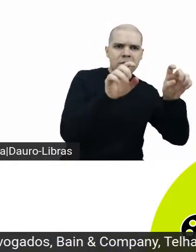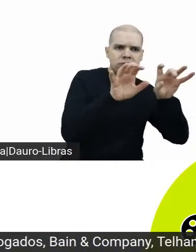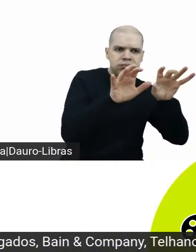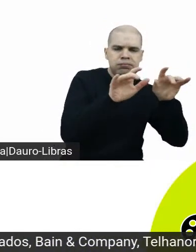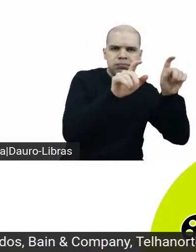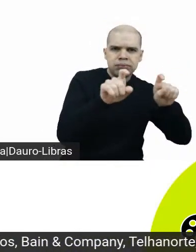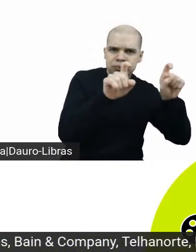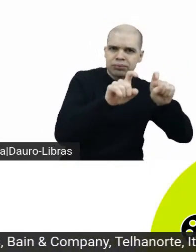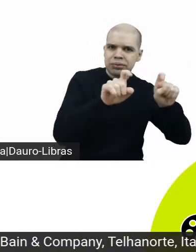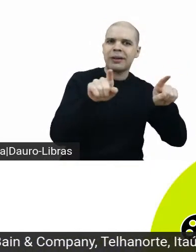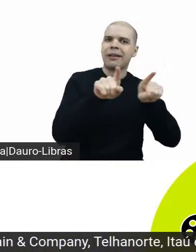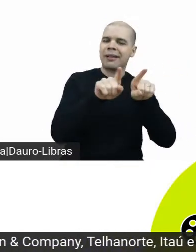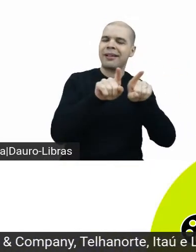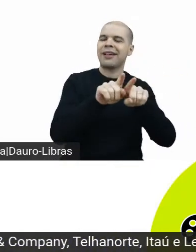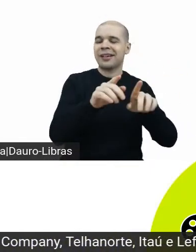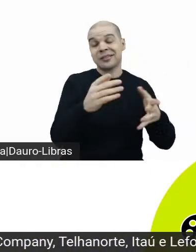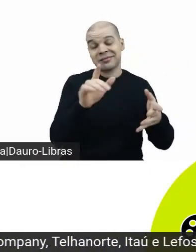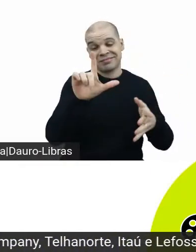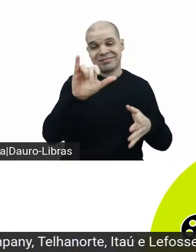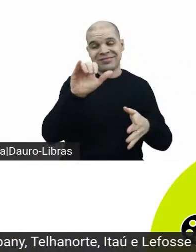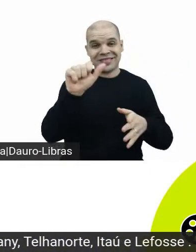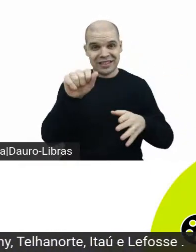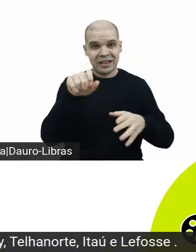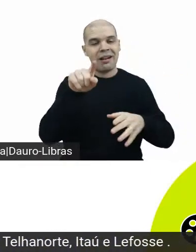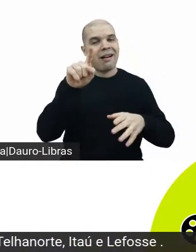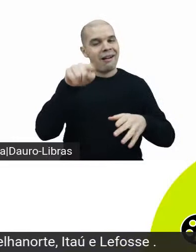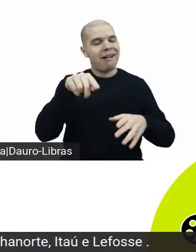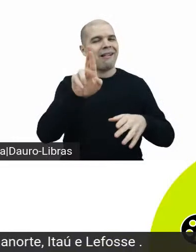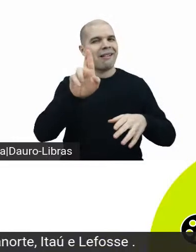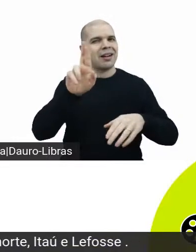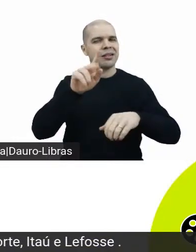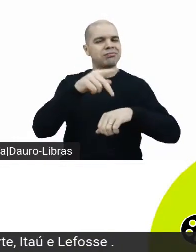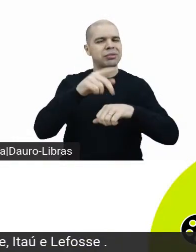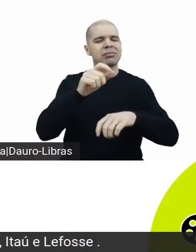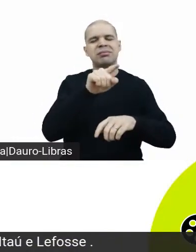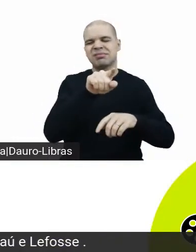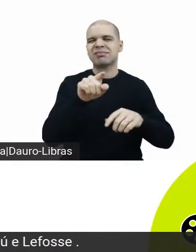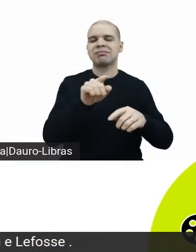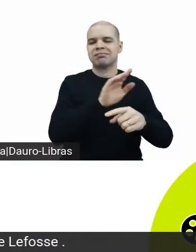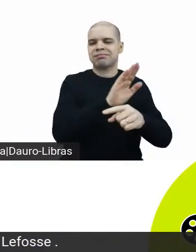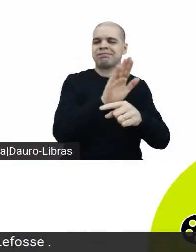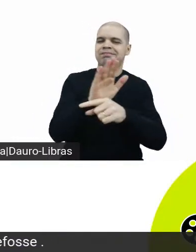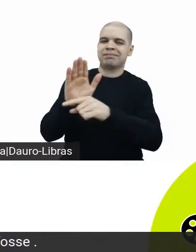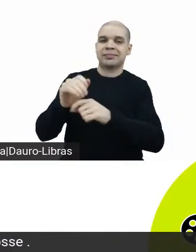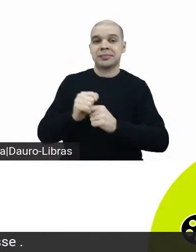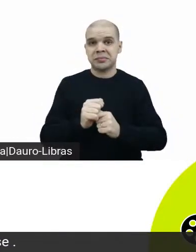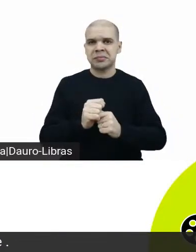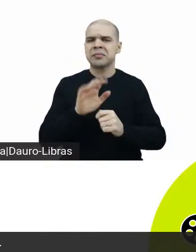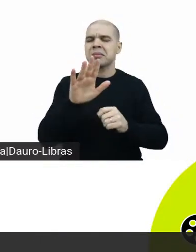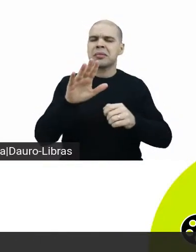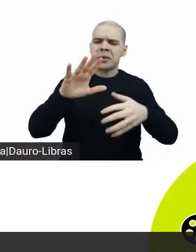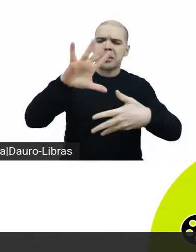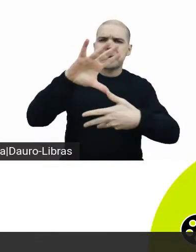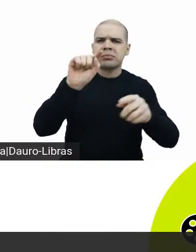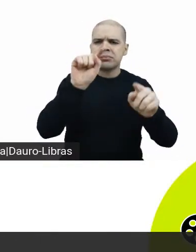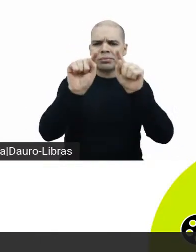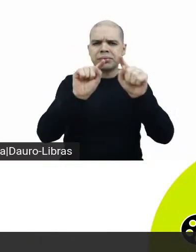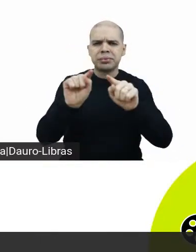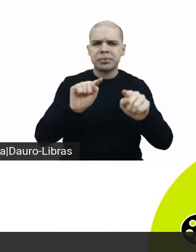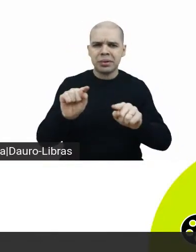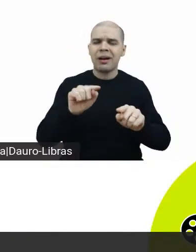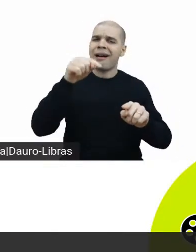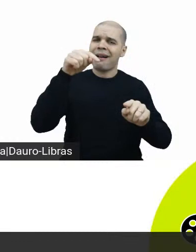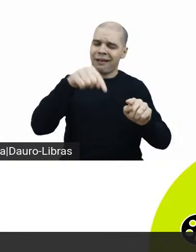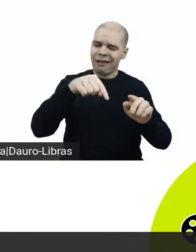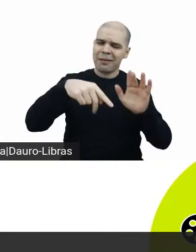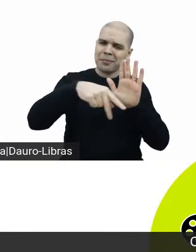produtoras, para quem não conhece, o Pontos MIS é um programa aqui dentro do Museu da Imagem e do Som, que faz parcerias com 150